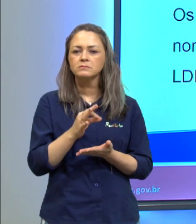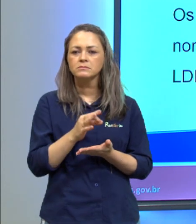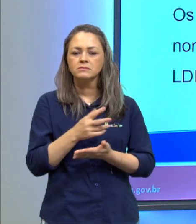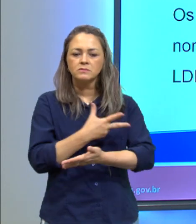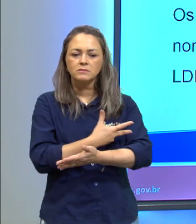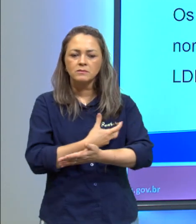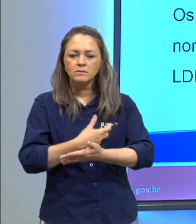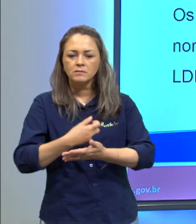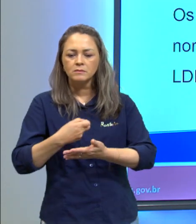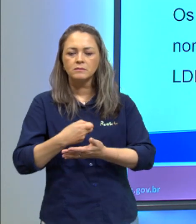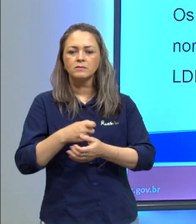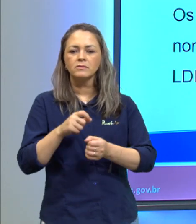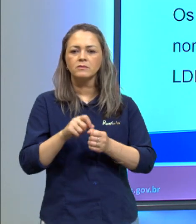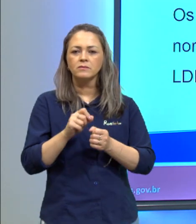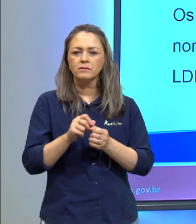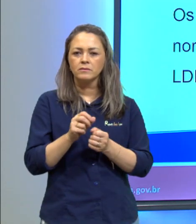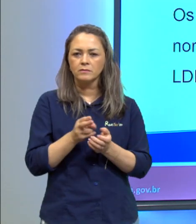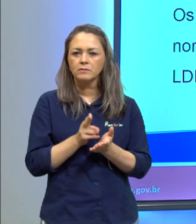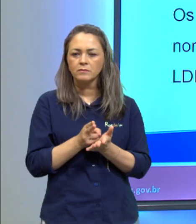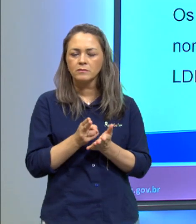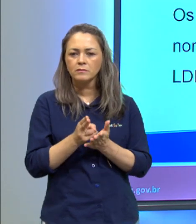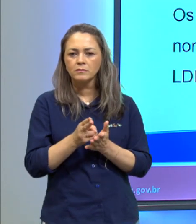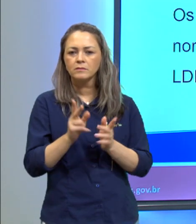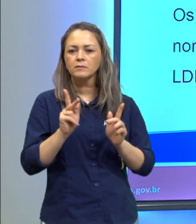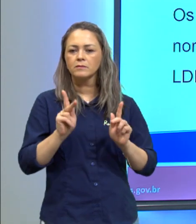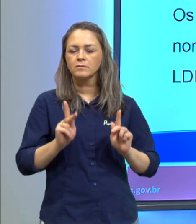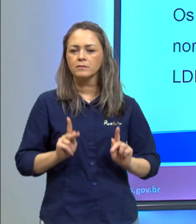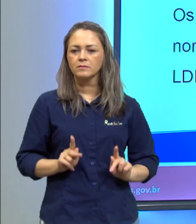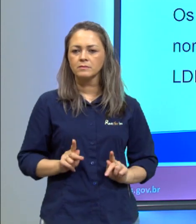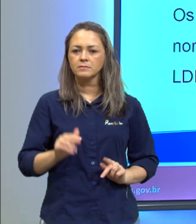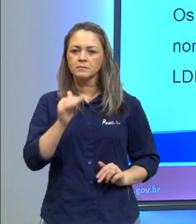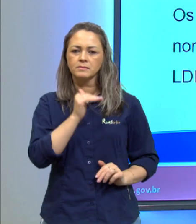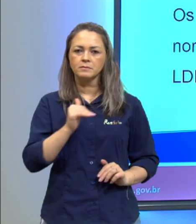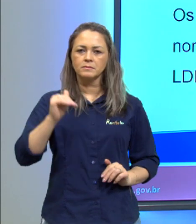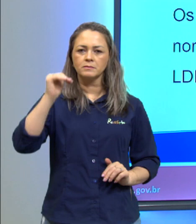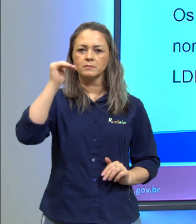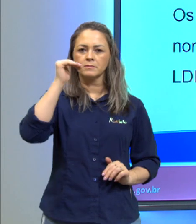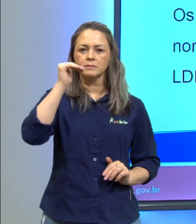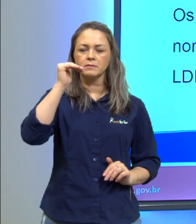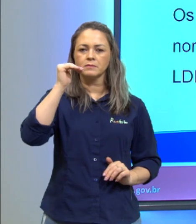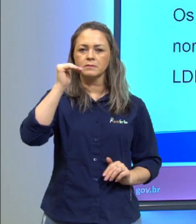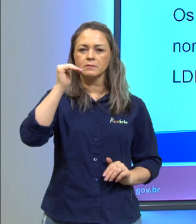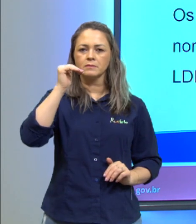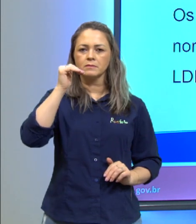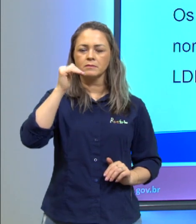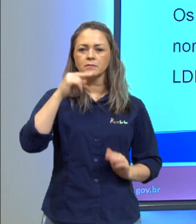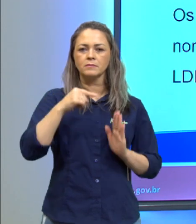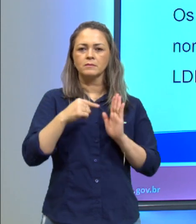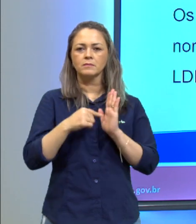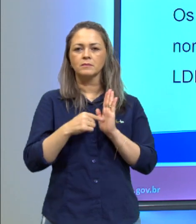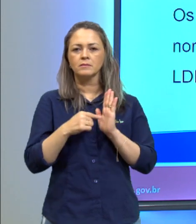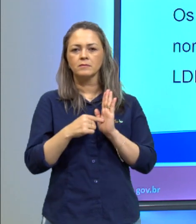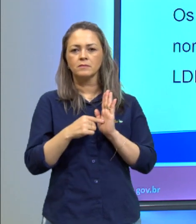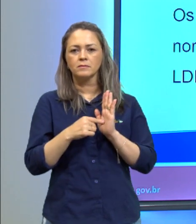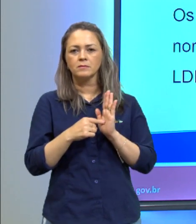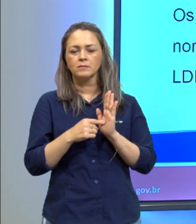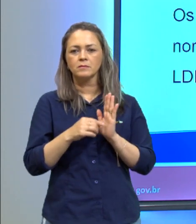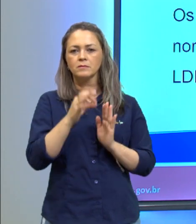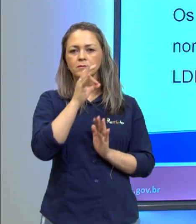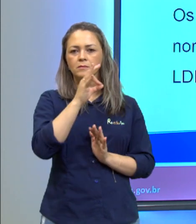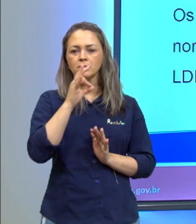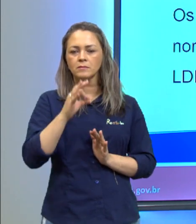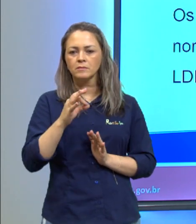periódicos realizados em um paciente adulto apresentaram taxa normal de